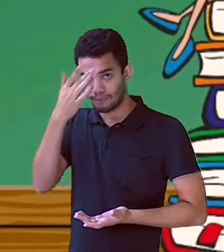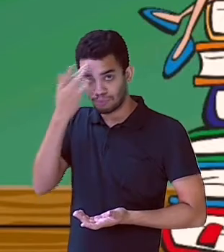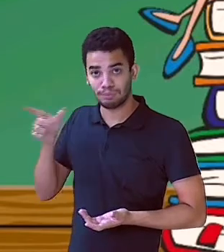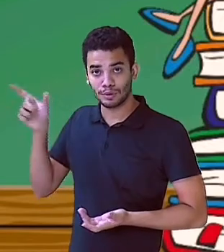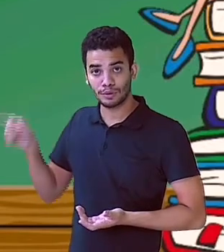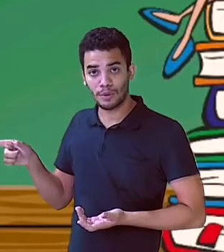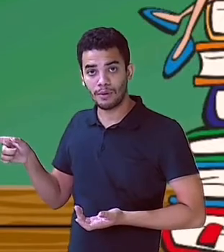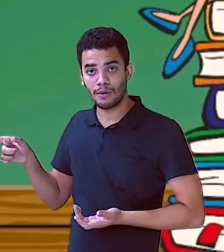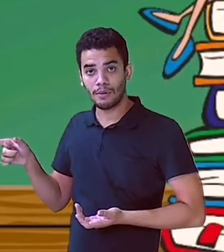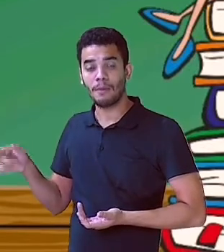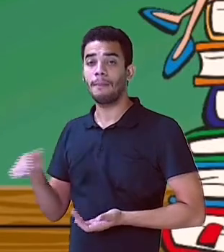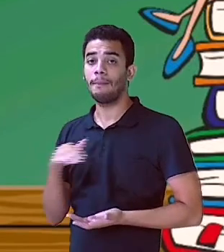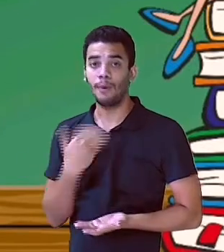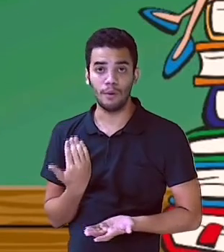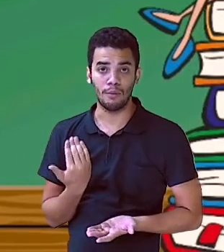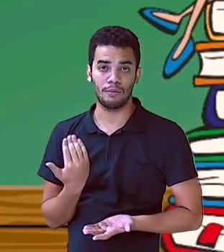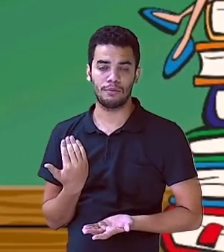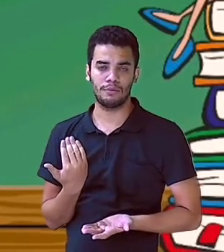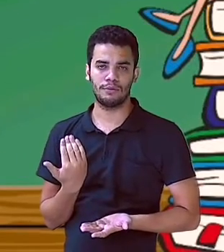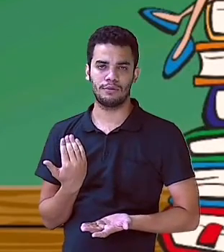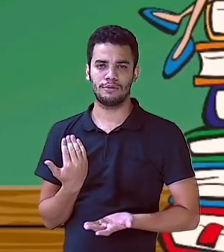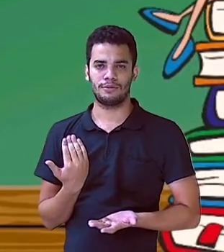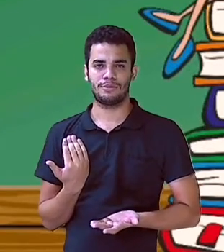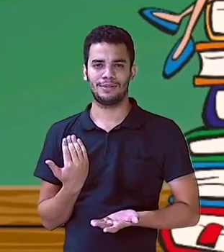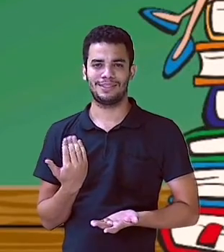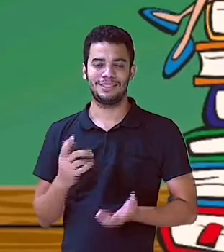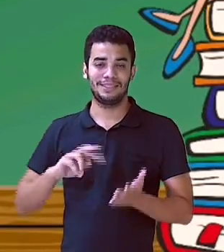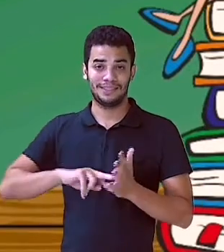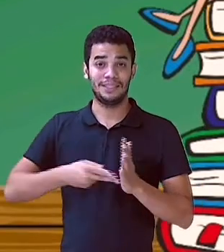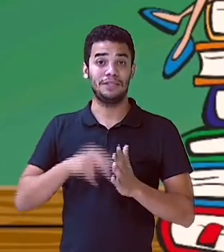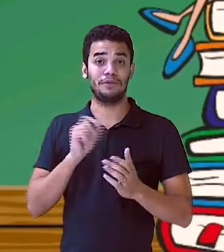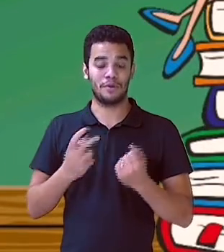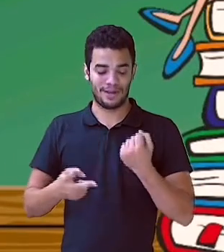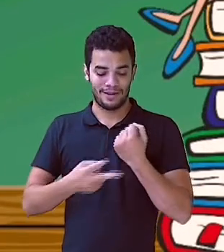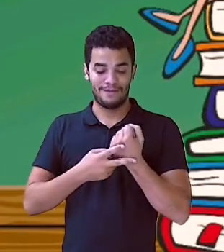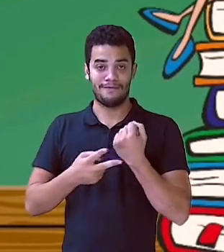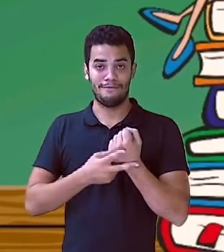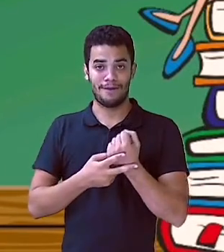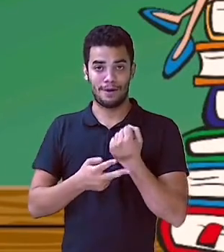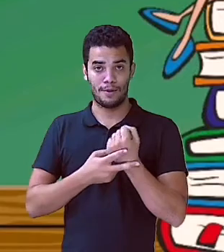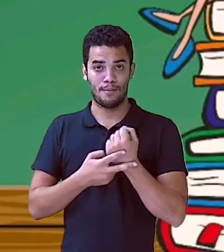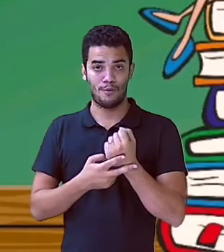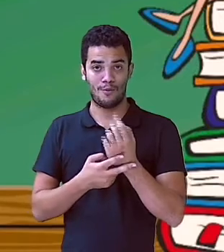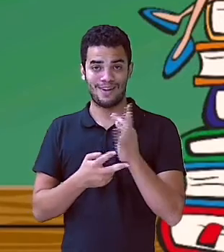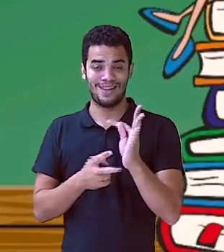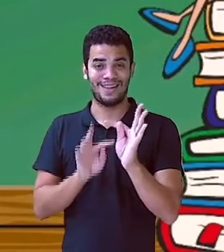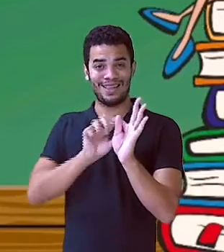mesmo? Isso são chamados de verbo intransitivo, que não necessitam de complemento.